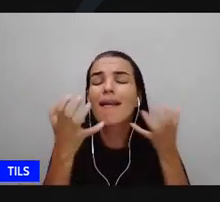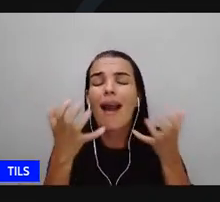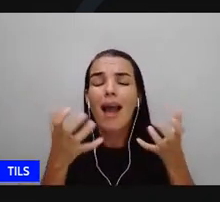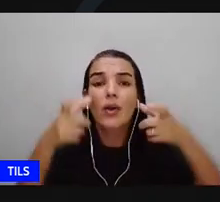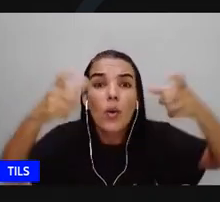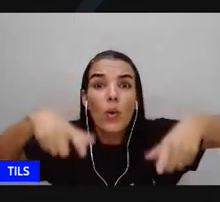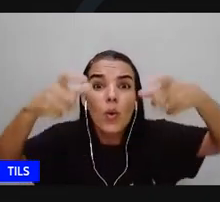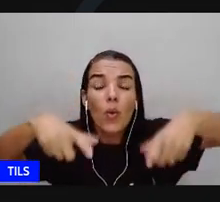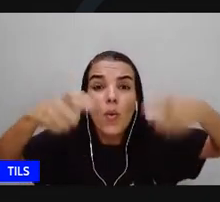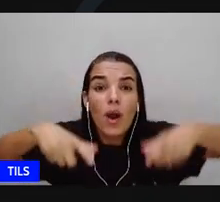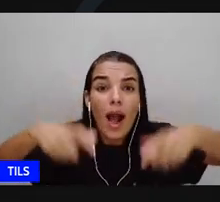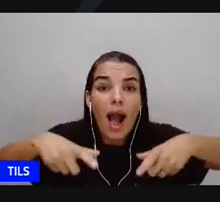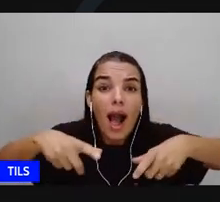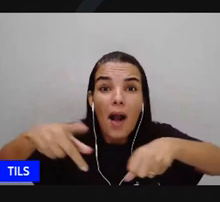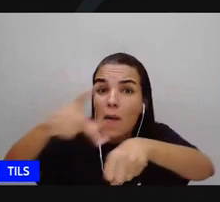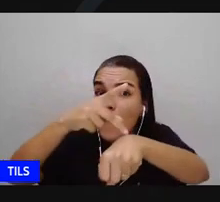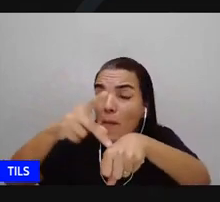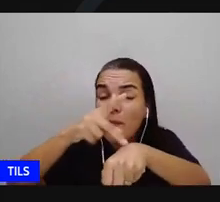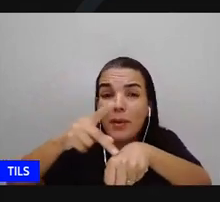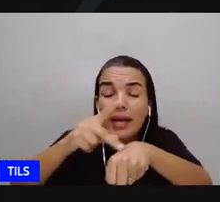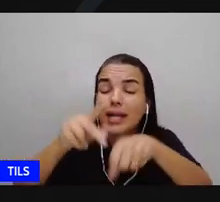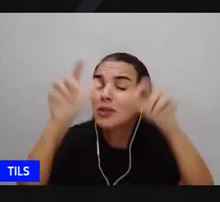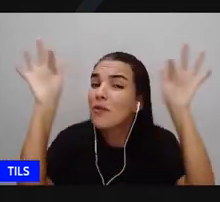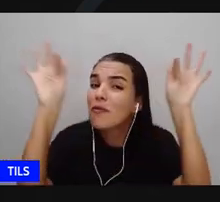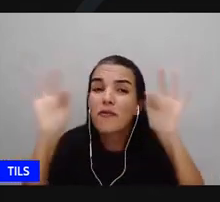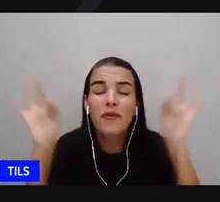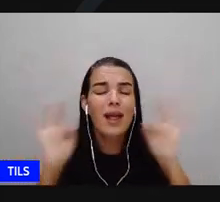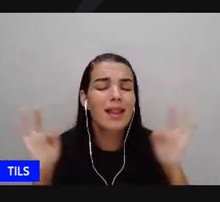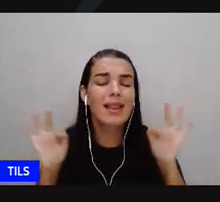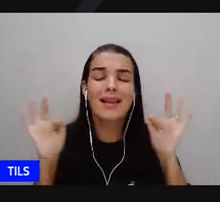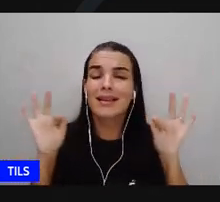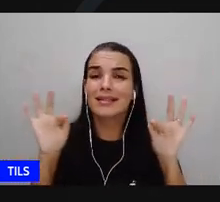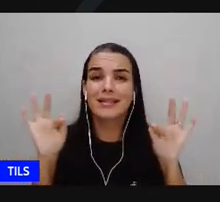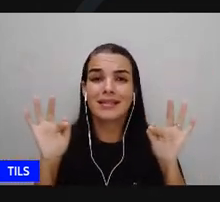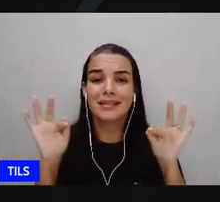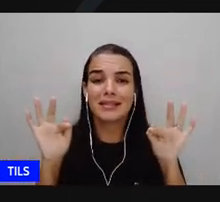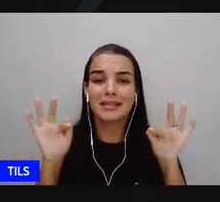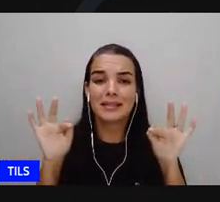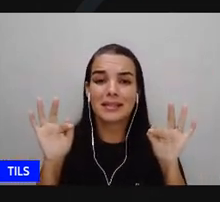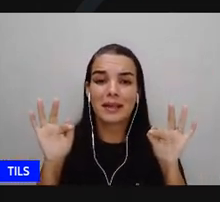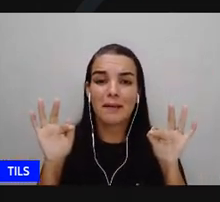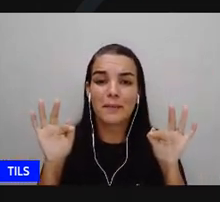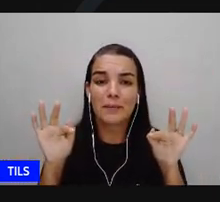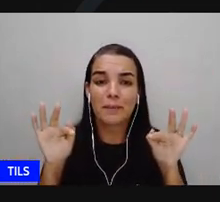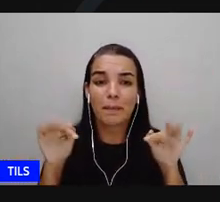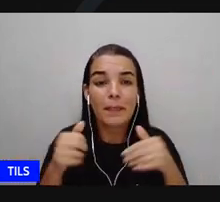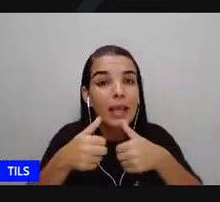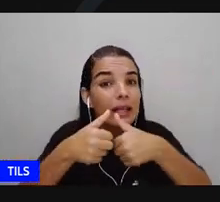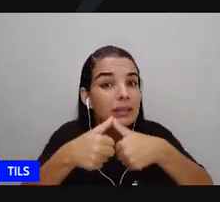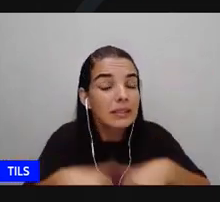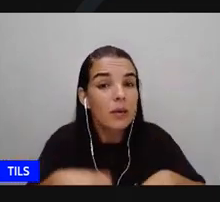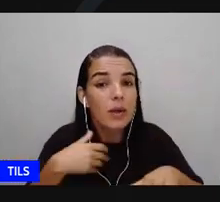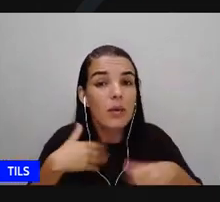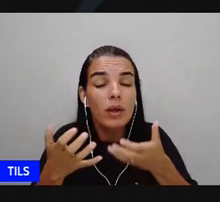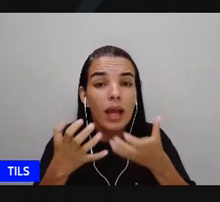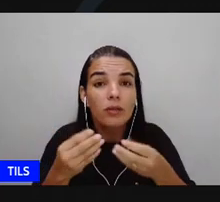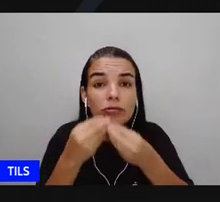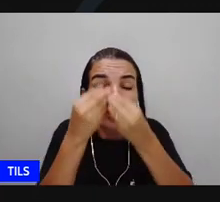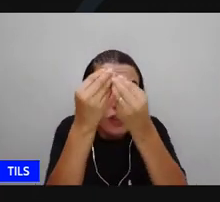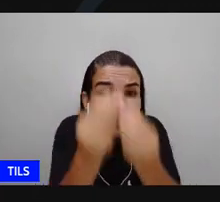olha o que diz Carolina Maria de Jesus adeus adeus eu como o filho e deixo esses versos ao meu país